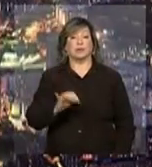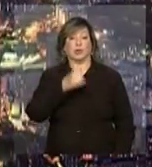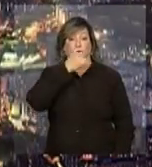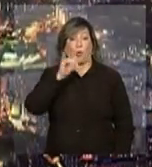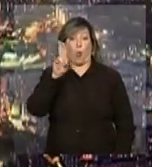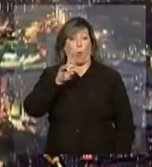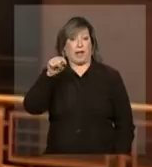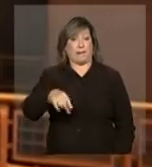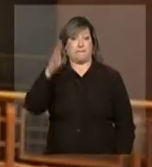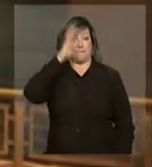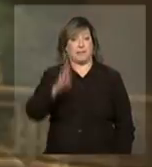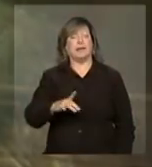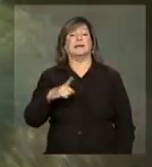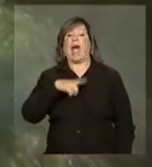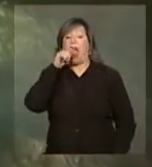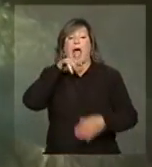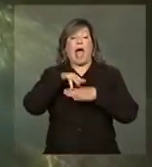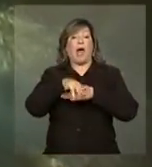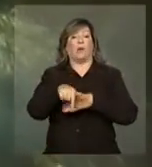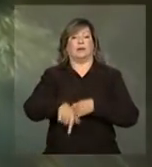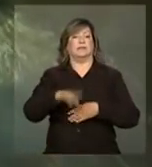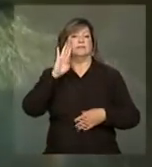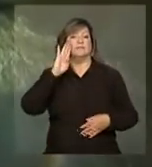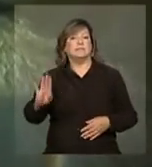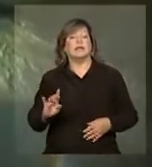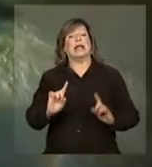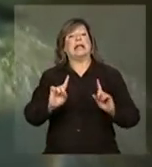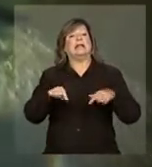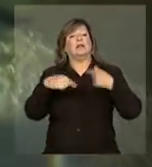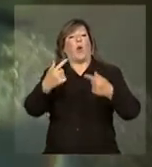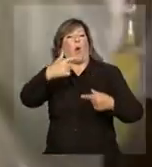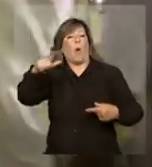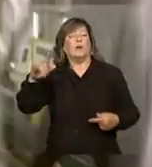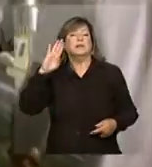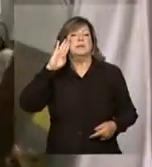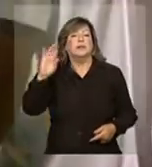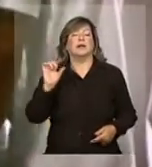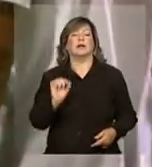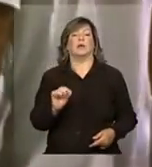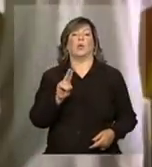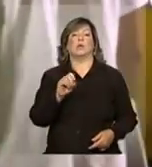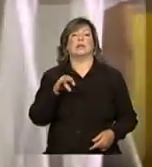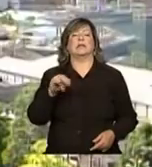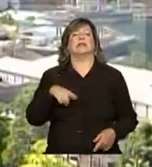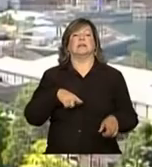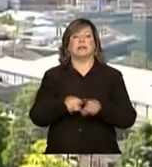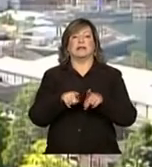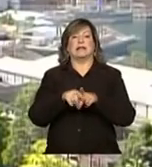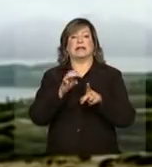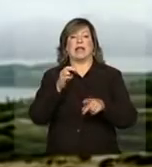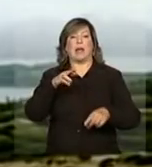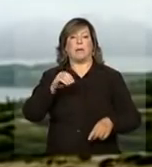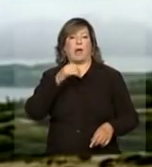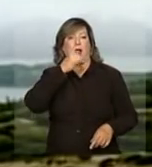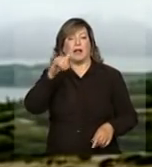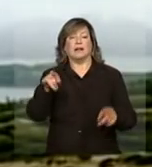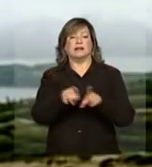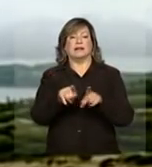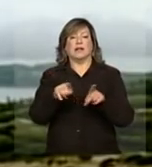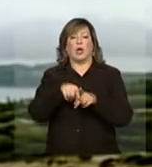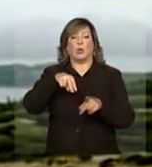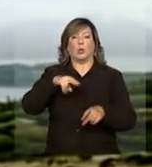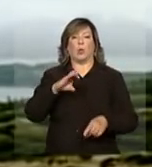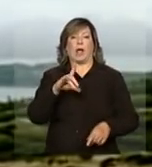consumida no Brasil vem das águas. O restante é produzido principalmente por usinas termoelétricas, nucleares e eólicas,